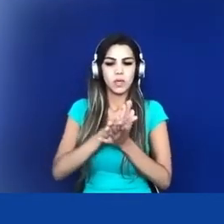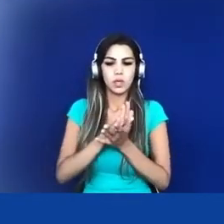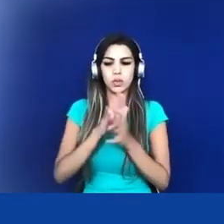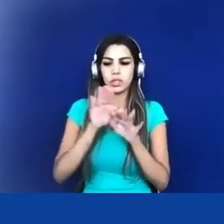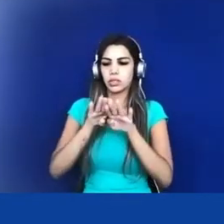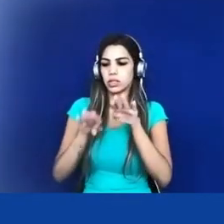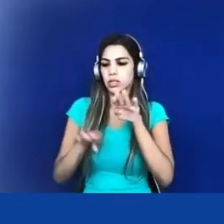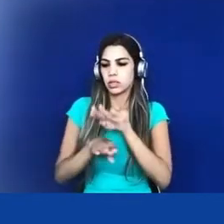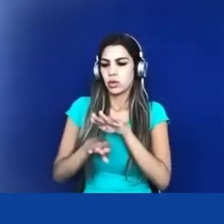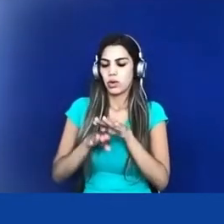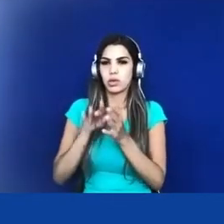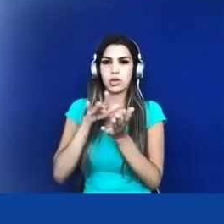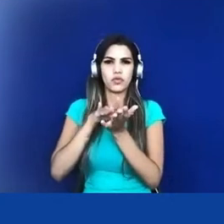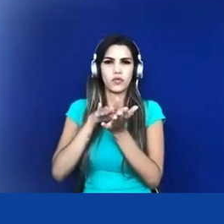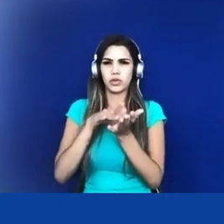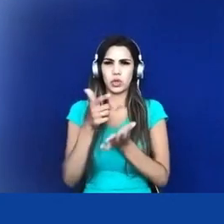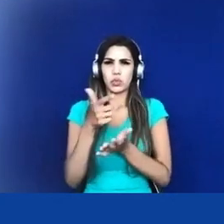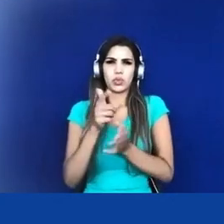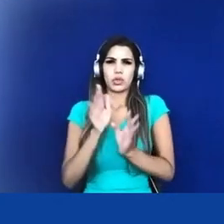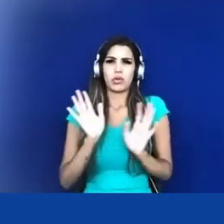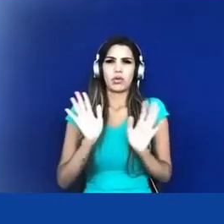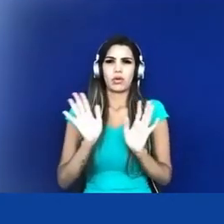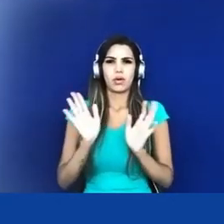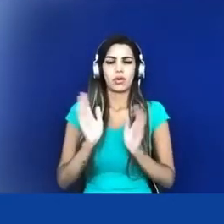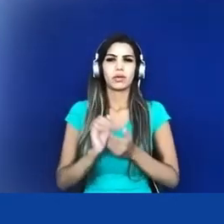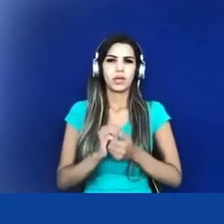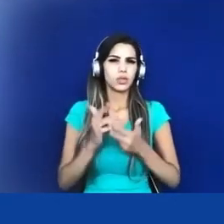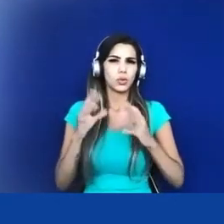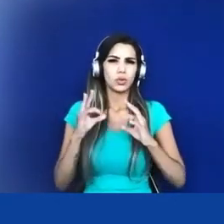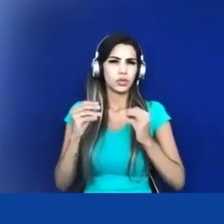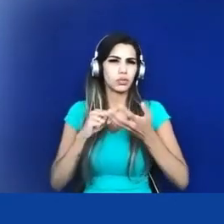enfim, todas aquelas coisas contra as quais a gente combate,